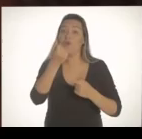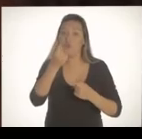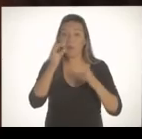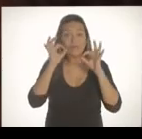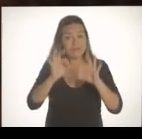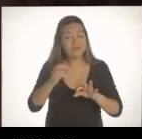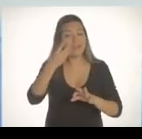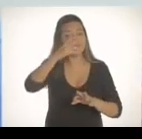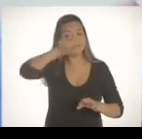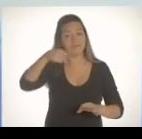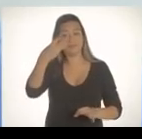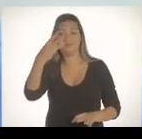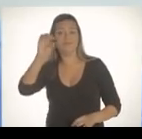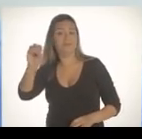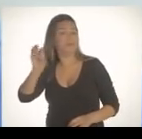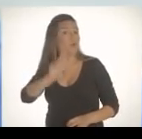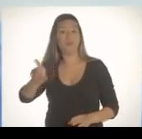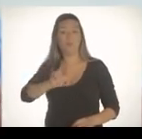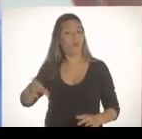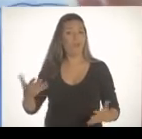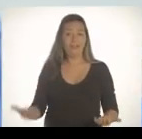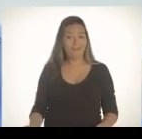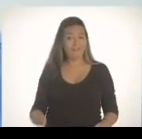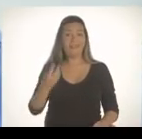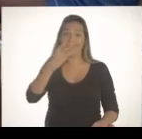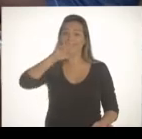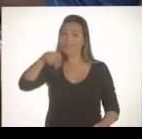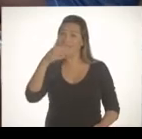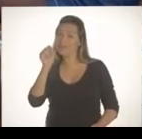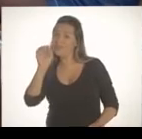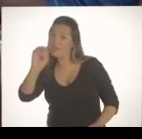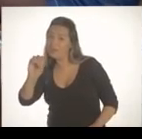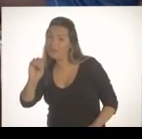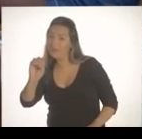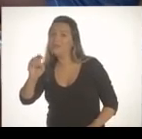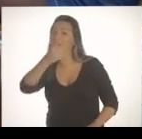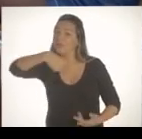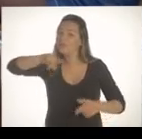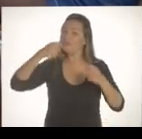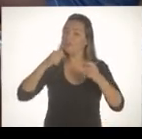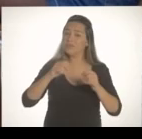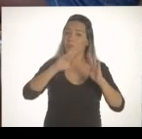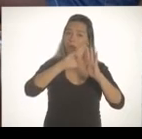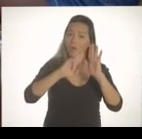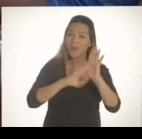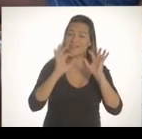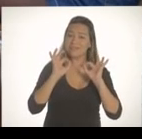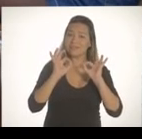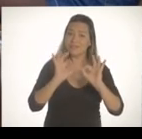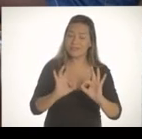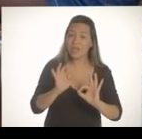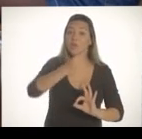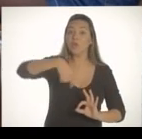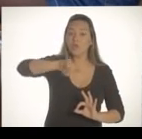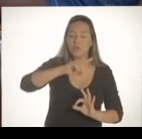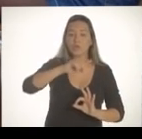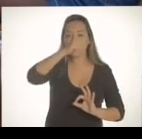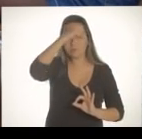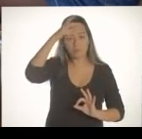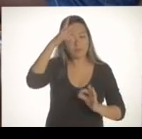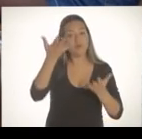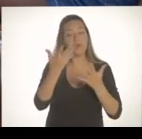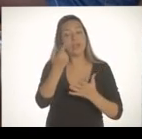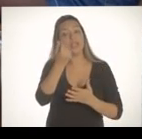devia custar R$,30. Esses caras, os empresários de ônibus, fazem o que querem. A gente tem que regulamentar linha e passagem, né? A nossa